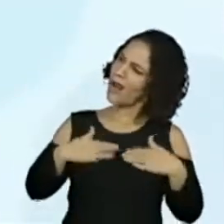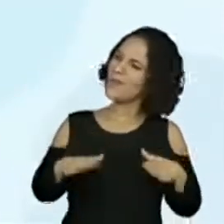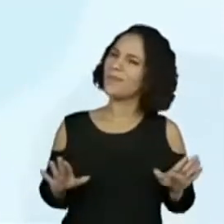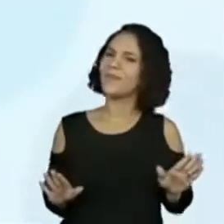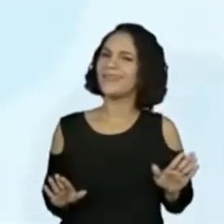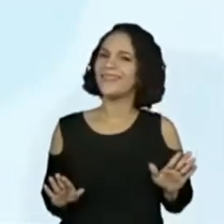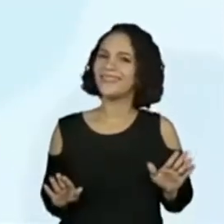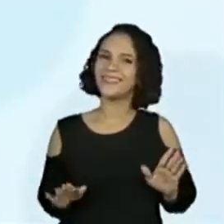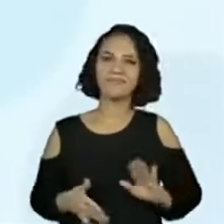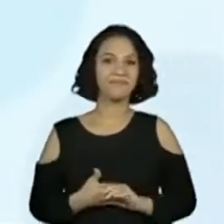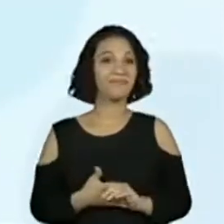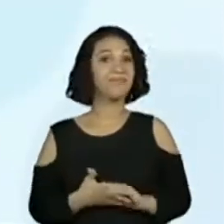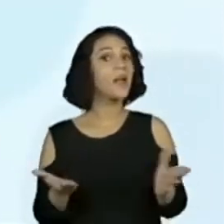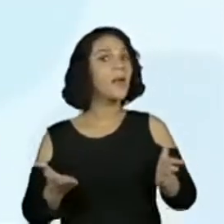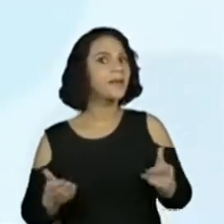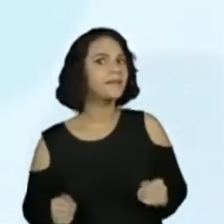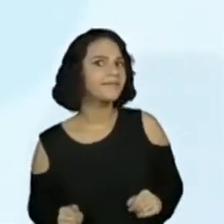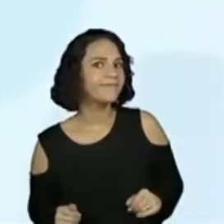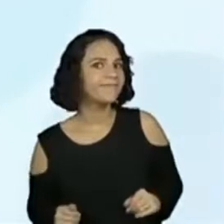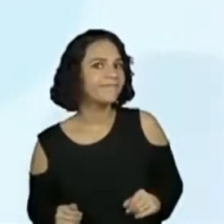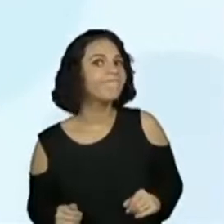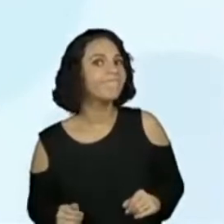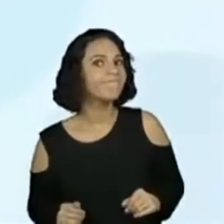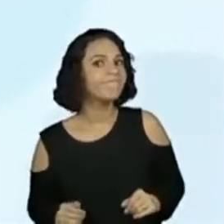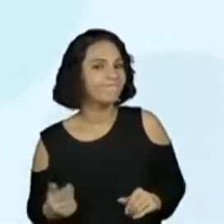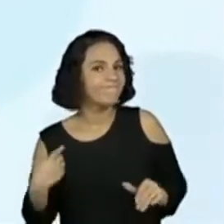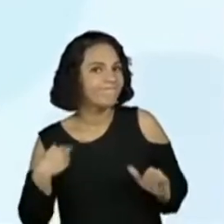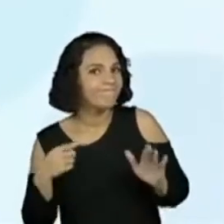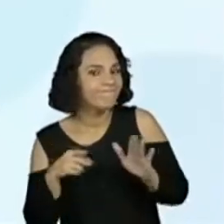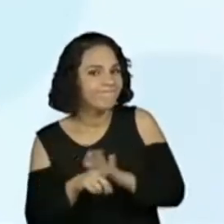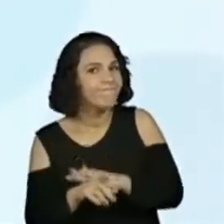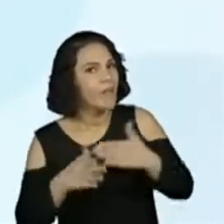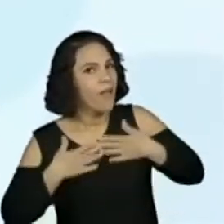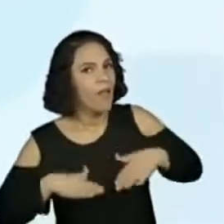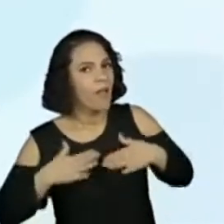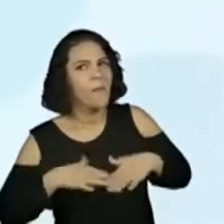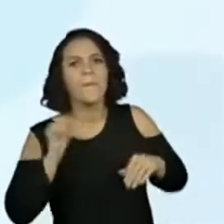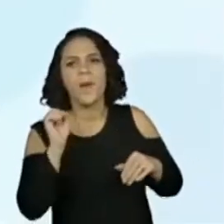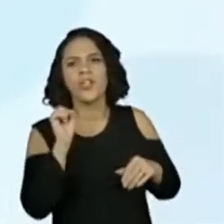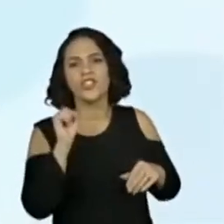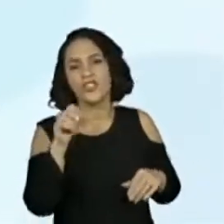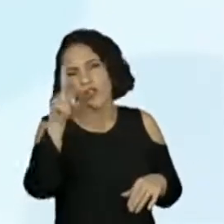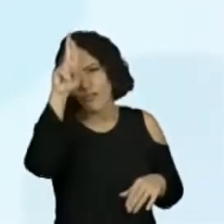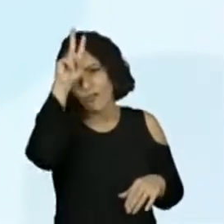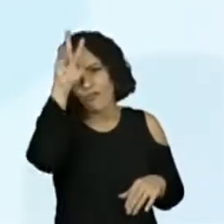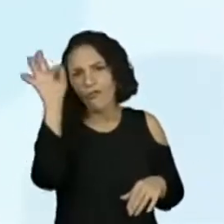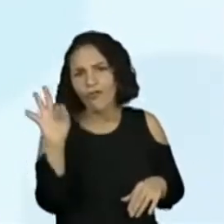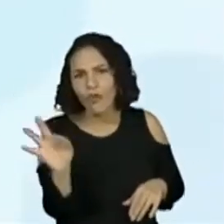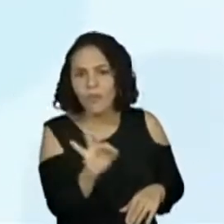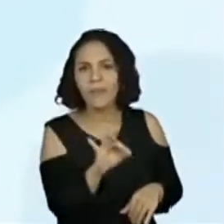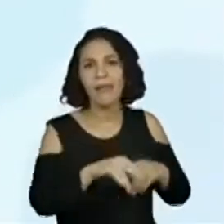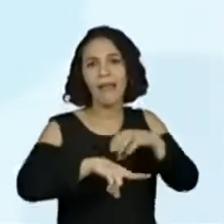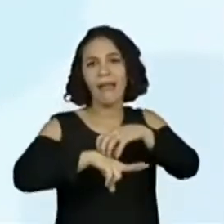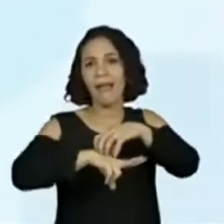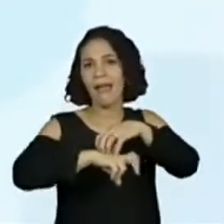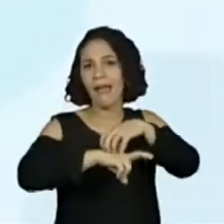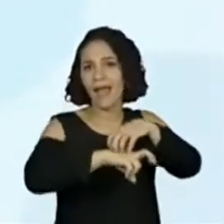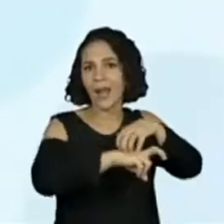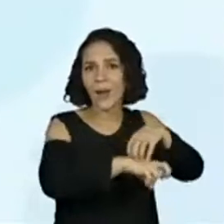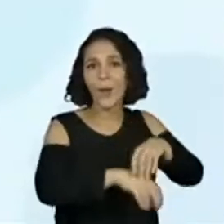Ah, e agora? Muita Calma Nessa Hora. Eles estão falando que pode ser uma formiga, um caracol,